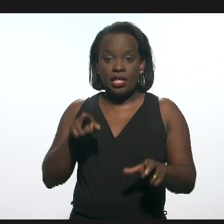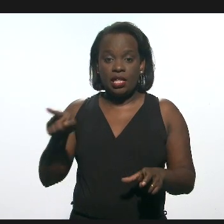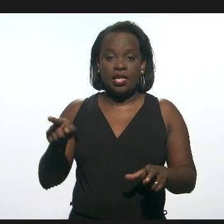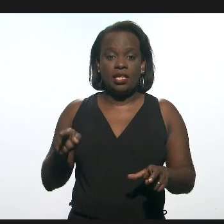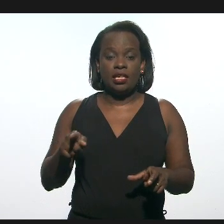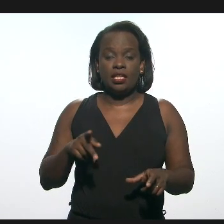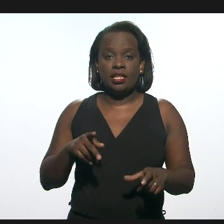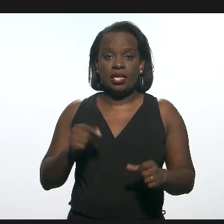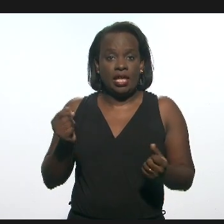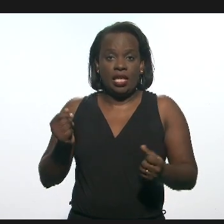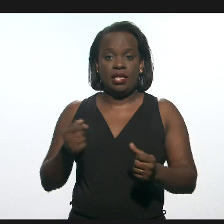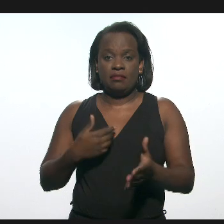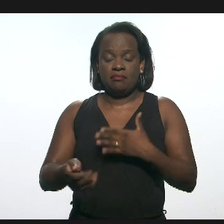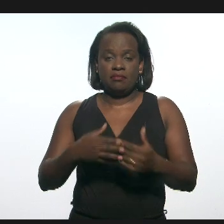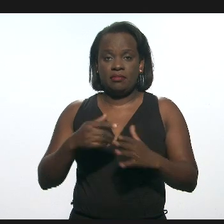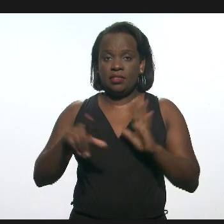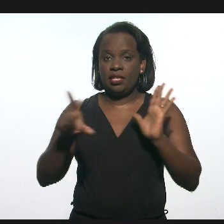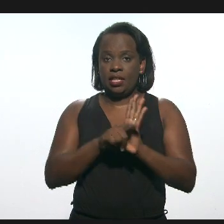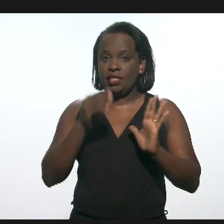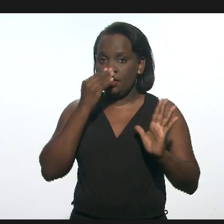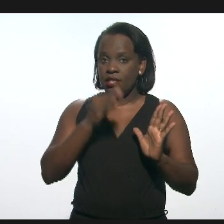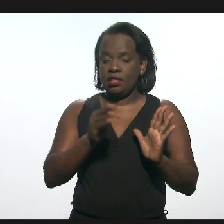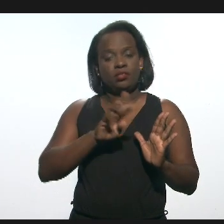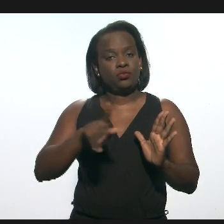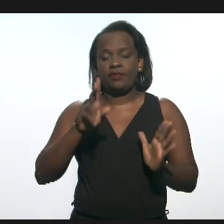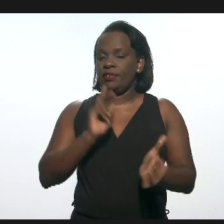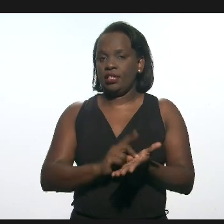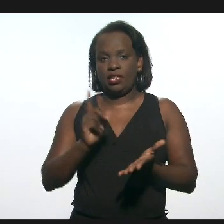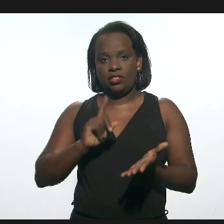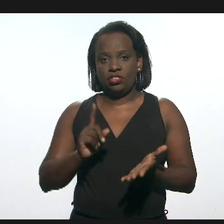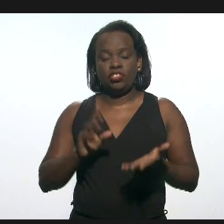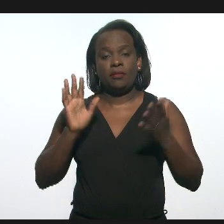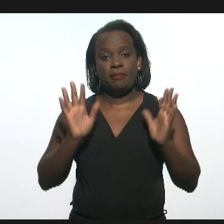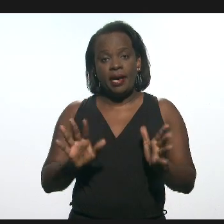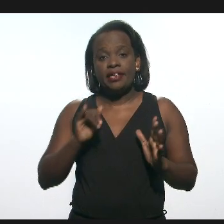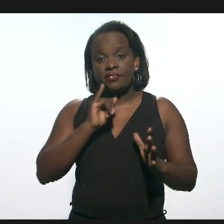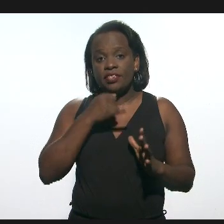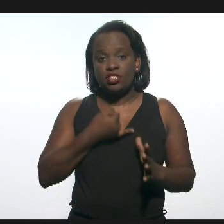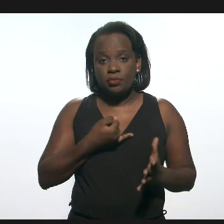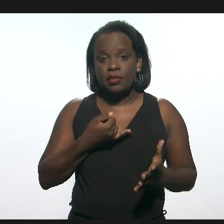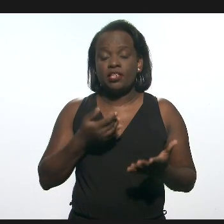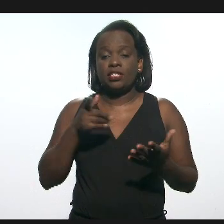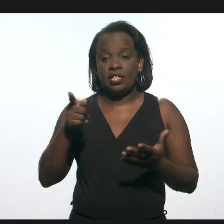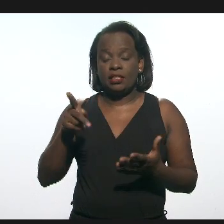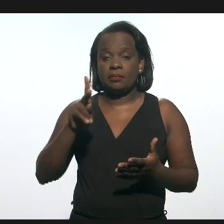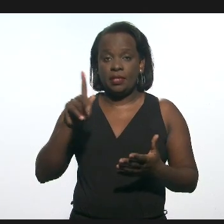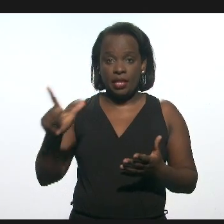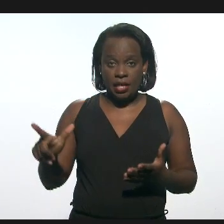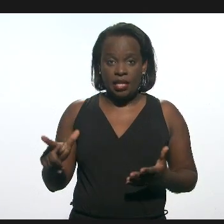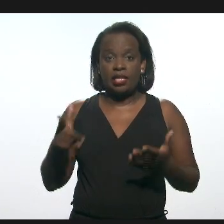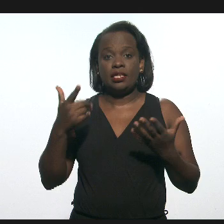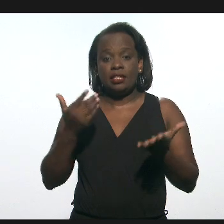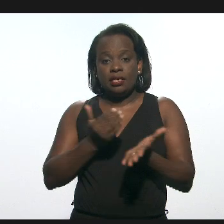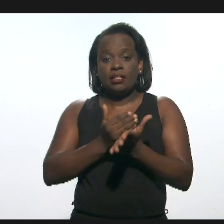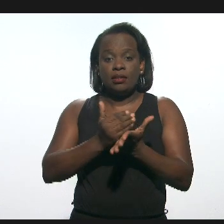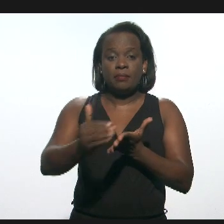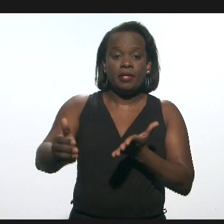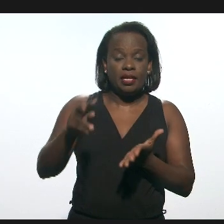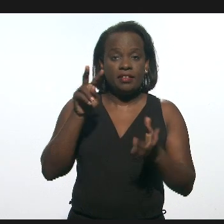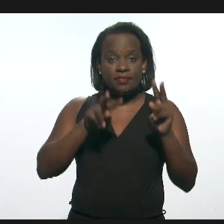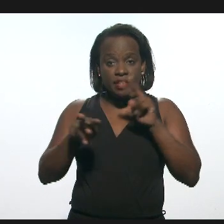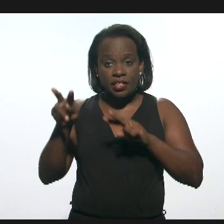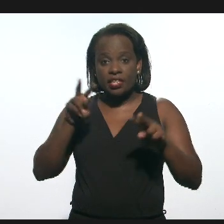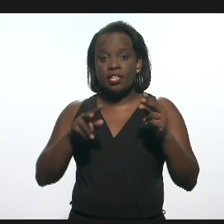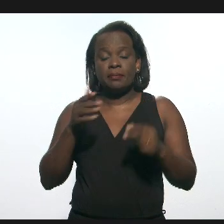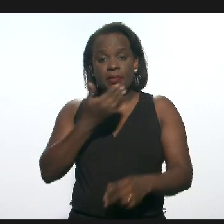ao arrepio da lei. E isso não é verdade. Mas ele, infelizmente, este PL, parte dessa visão